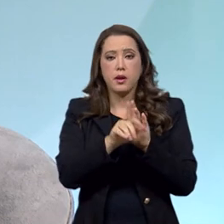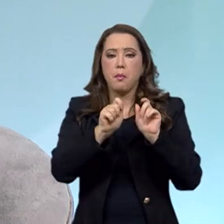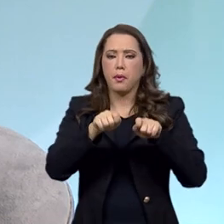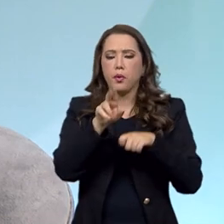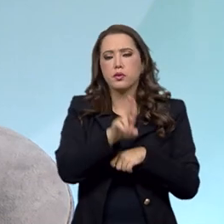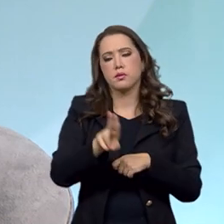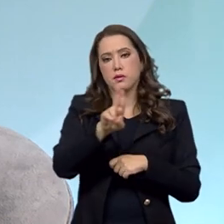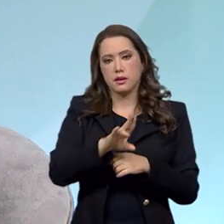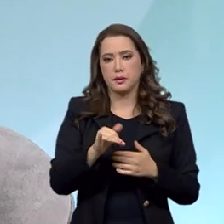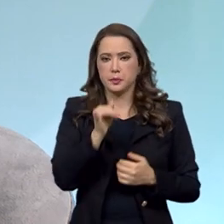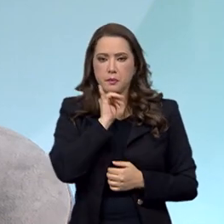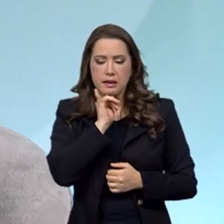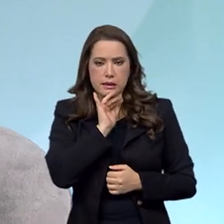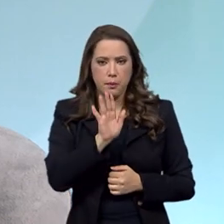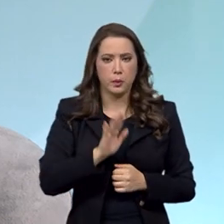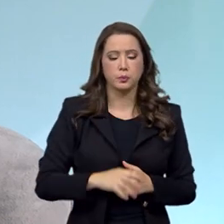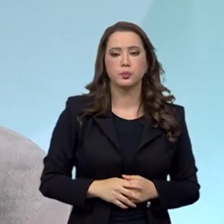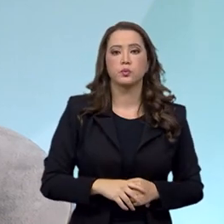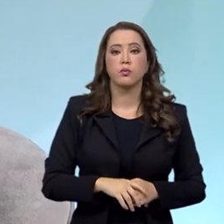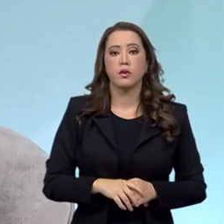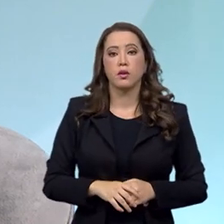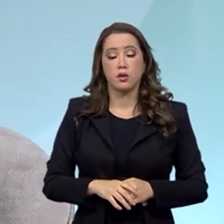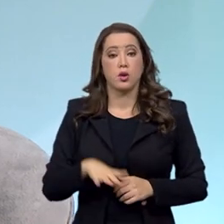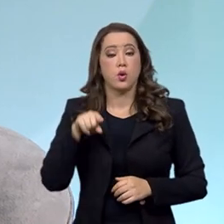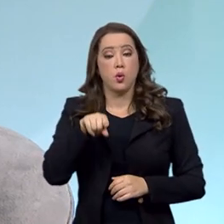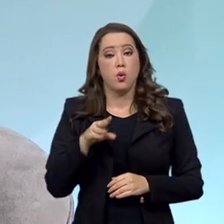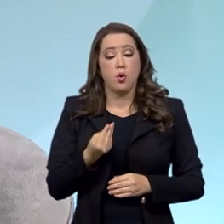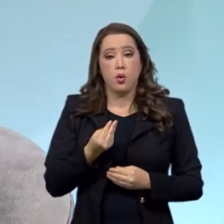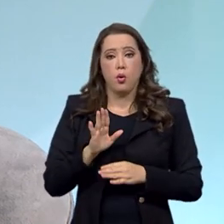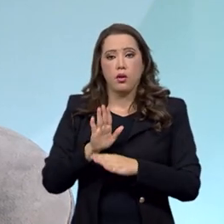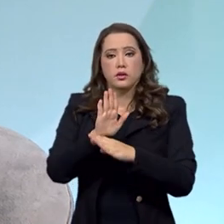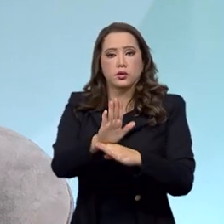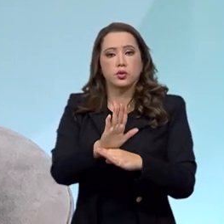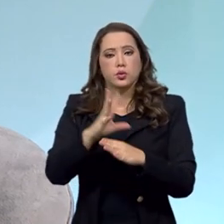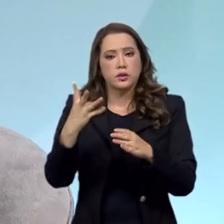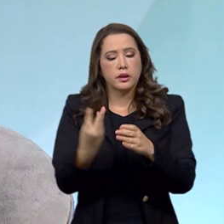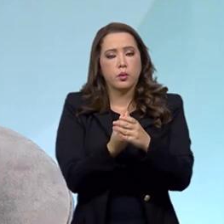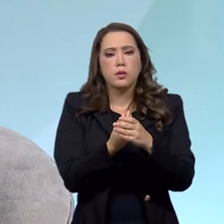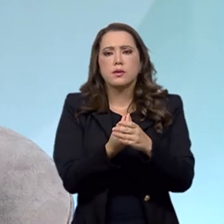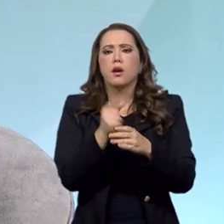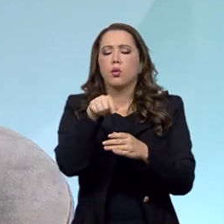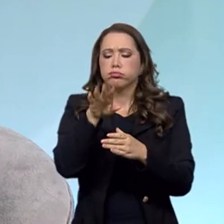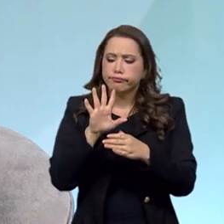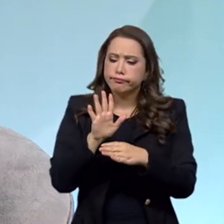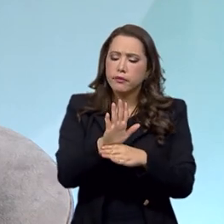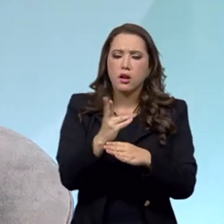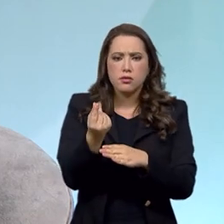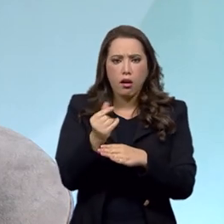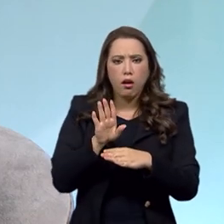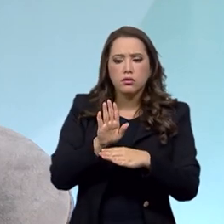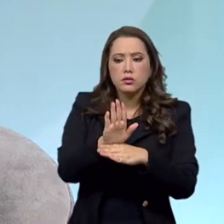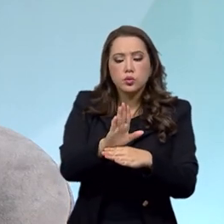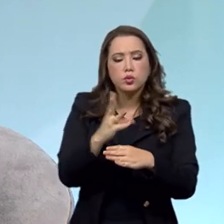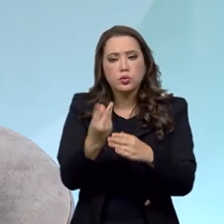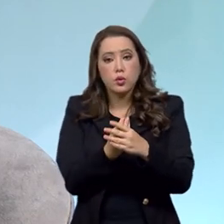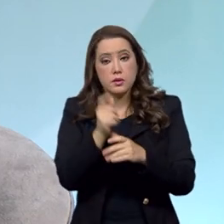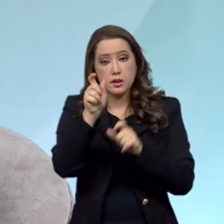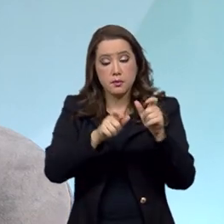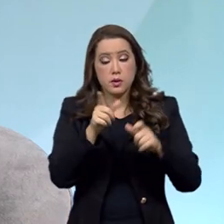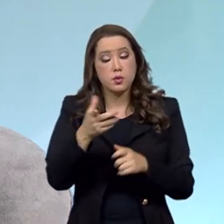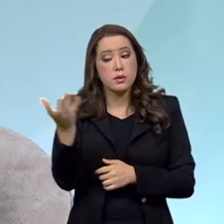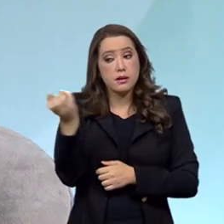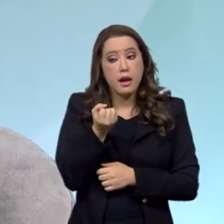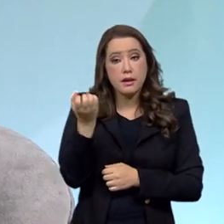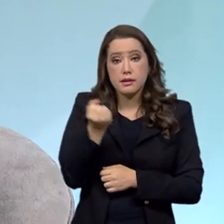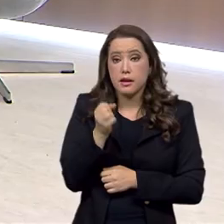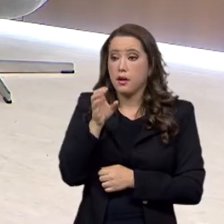Destaco aqui, por exemplo, o auxílio inclusão, que permite que as pessoas com deficiência que recebem o benefício de